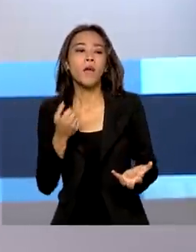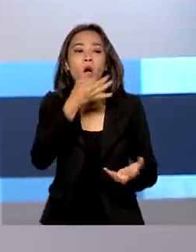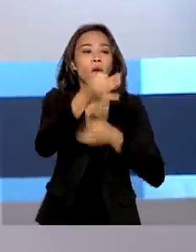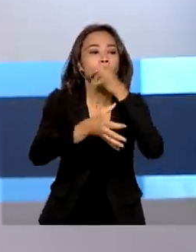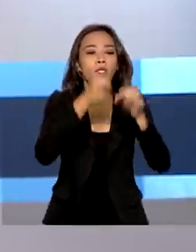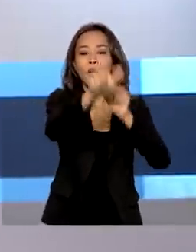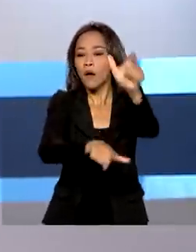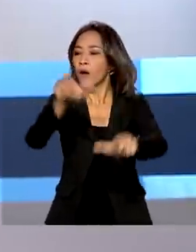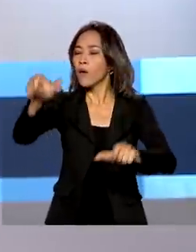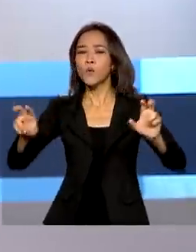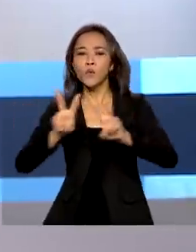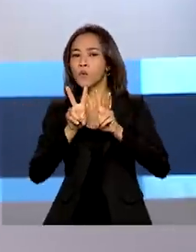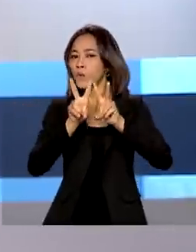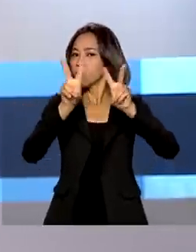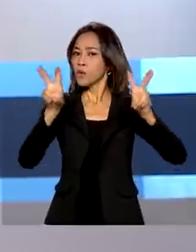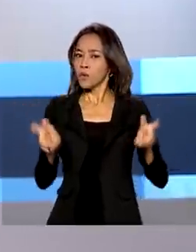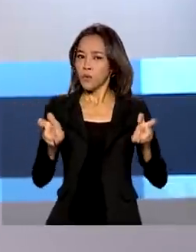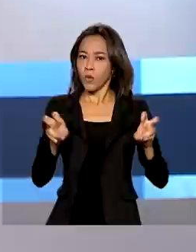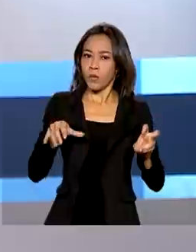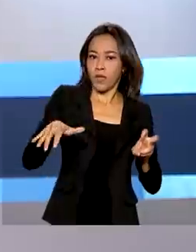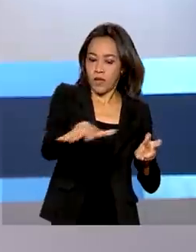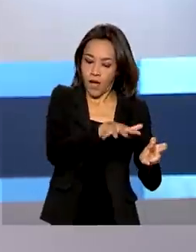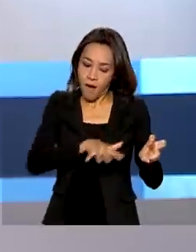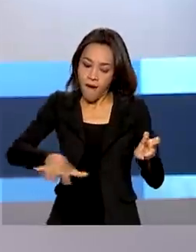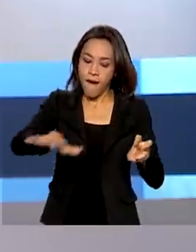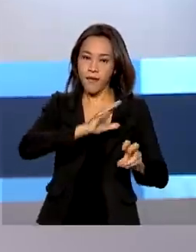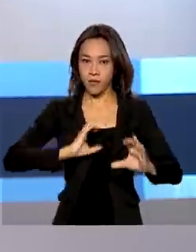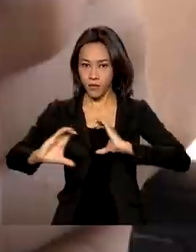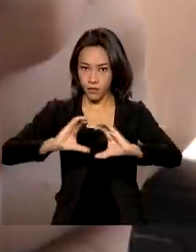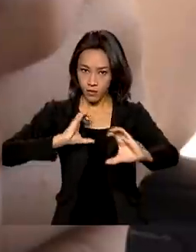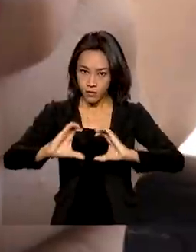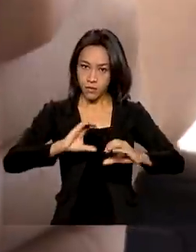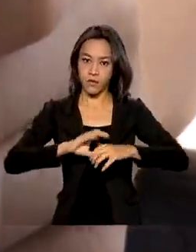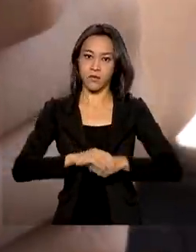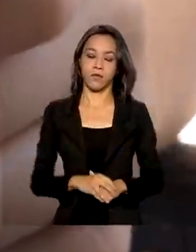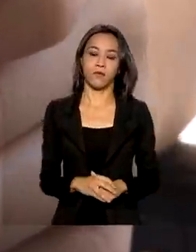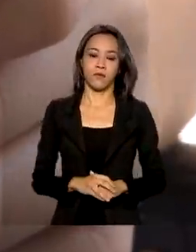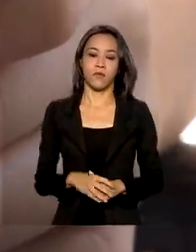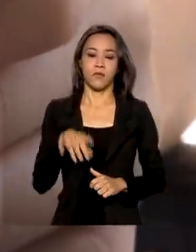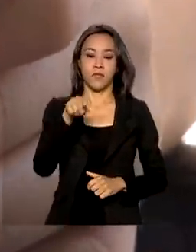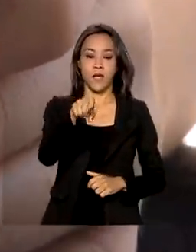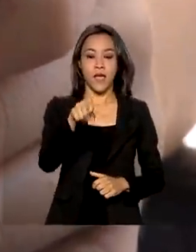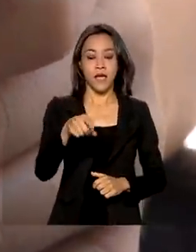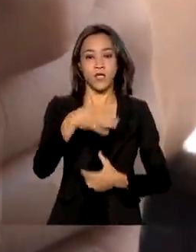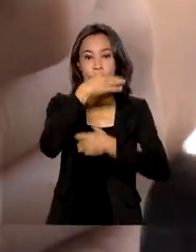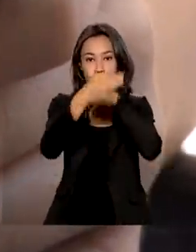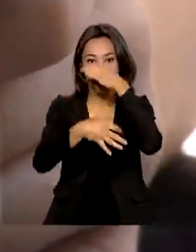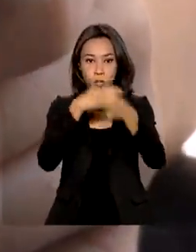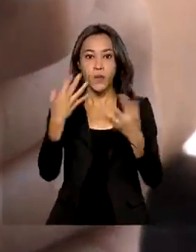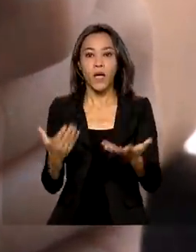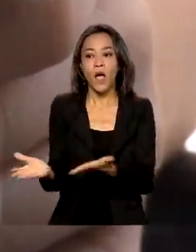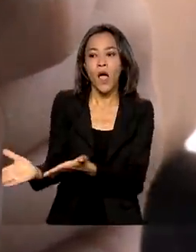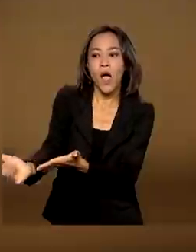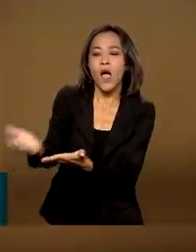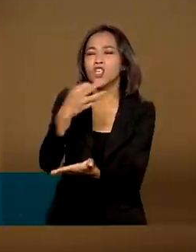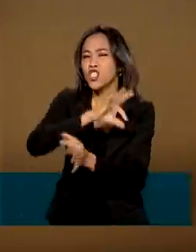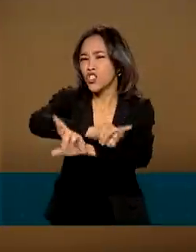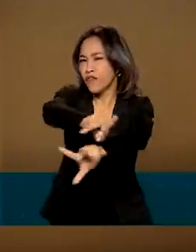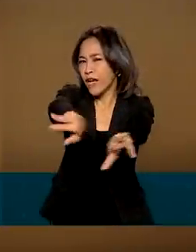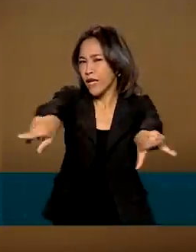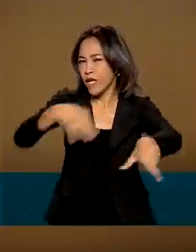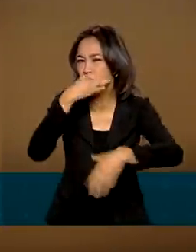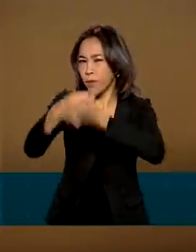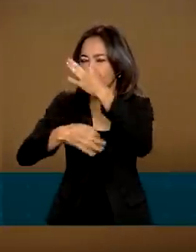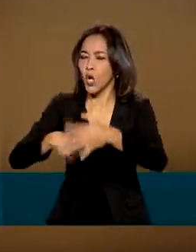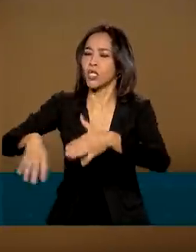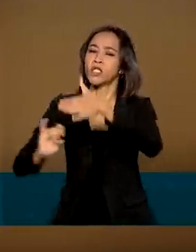sociedade sobre os encargos do setor de telecomunicações. A consulta pública quer coletar diferentes opiniões de